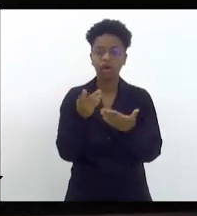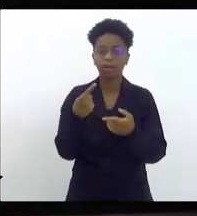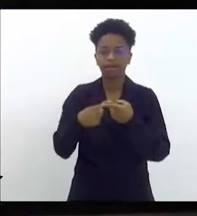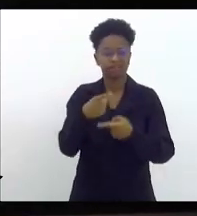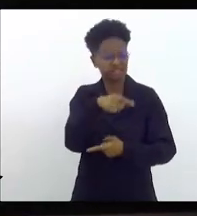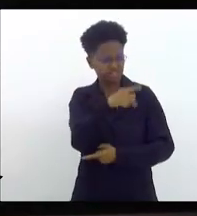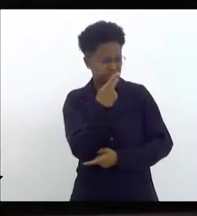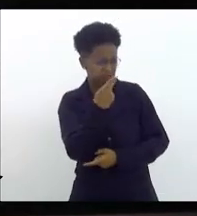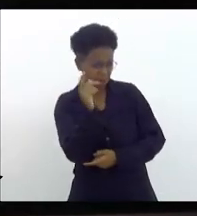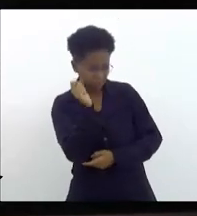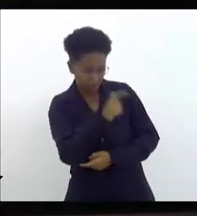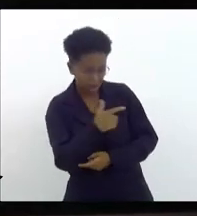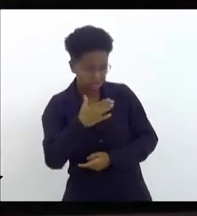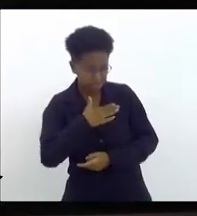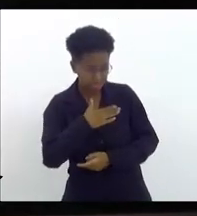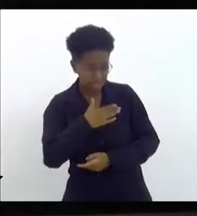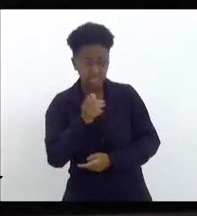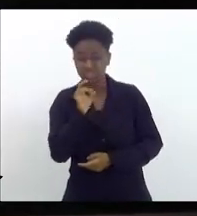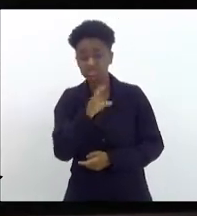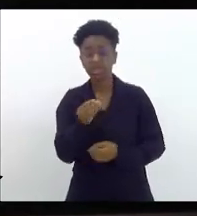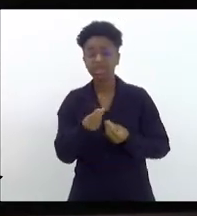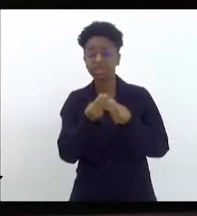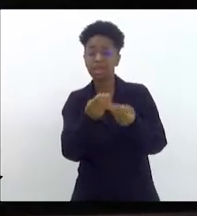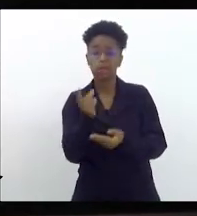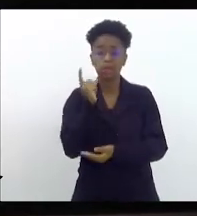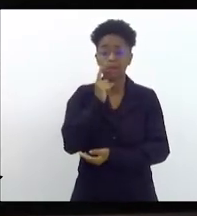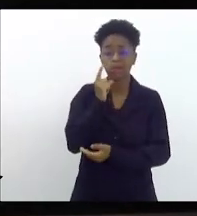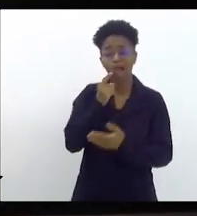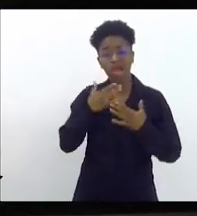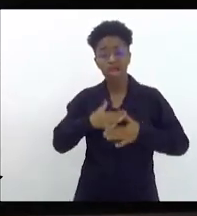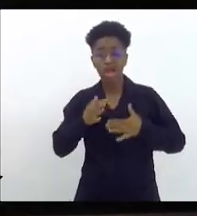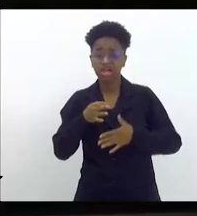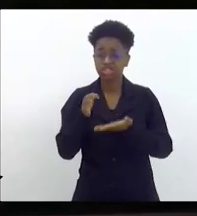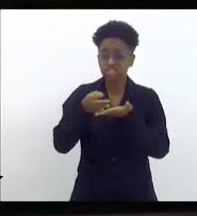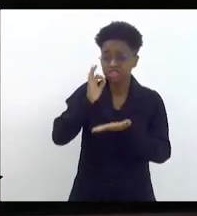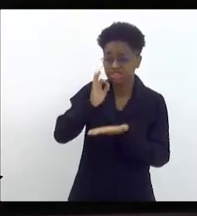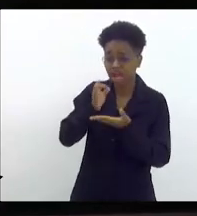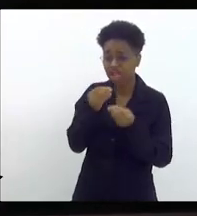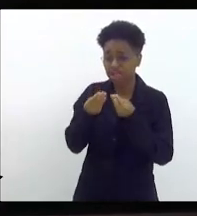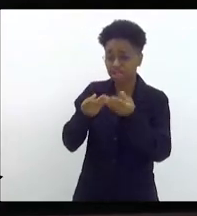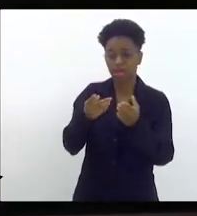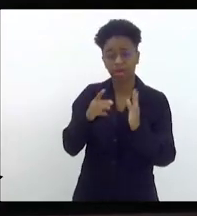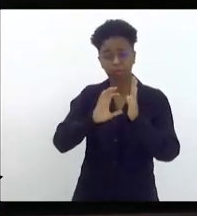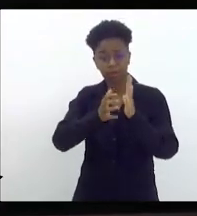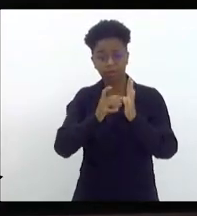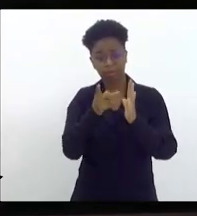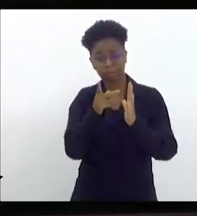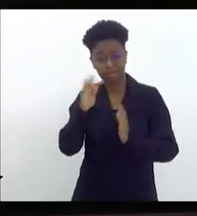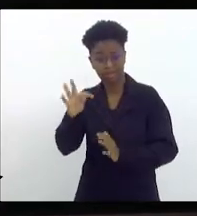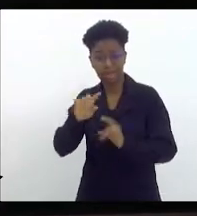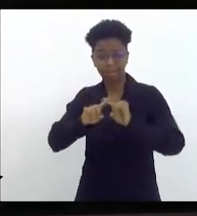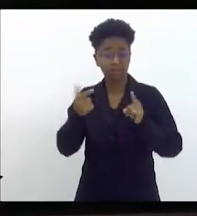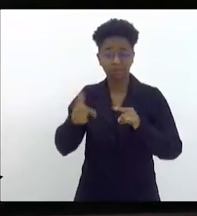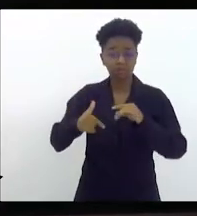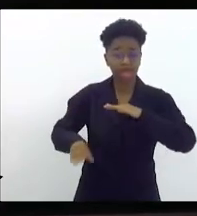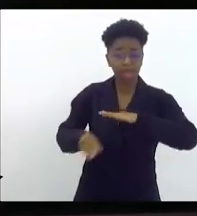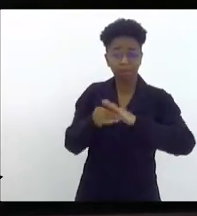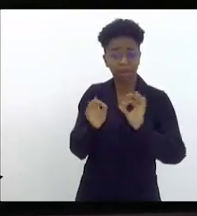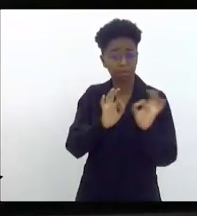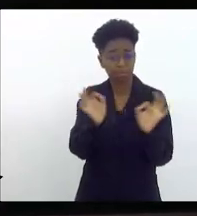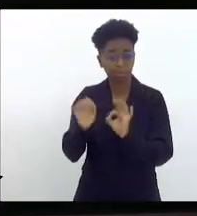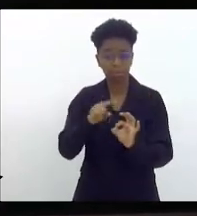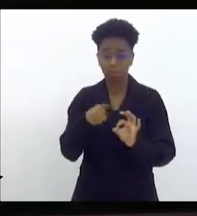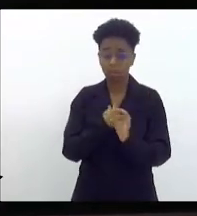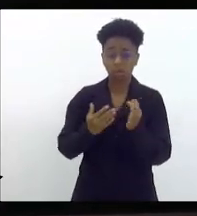foi só dar uma balinha com açúcar, um chazinho de eva doce para PT, que eles não vão apresentar emenda nenhuma, e lá vamos